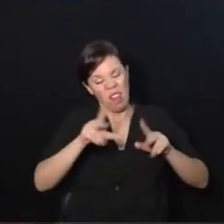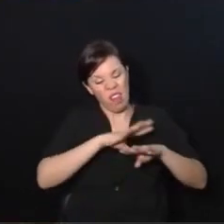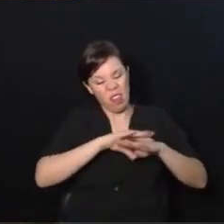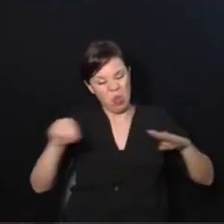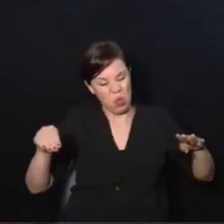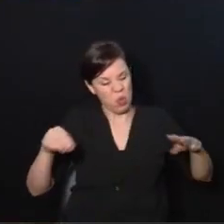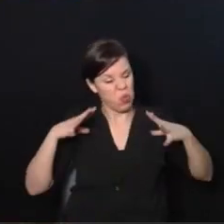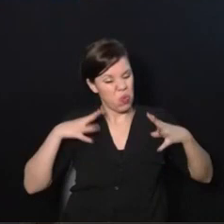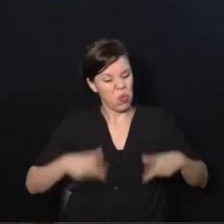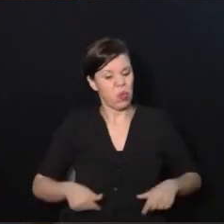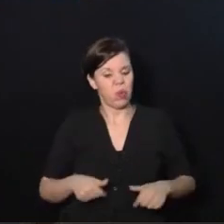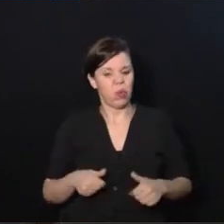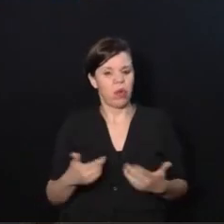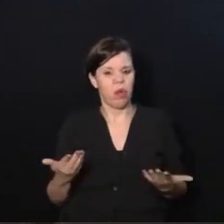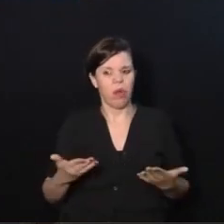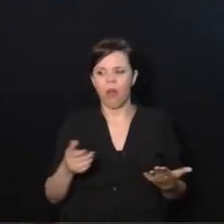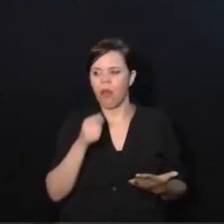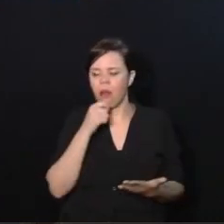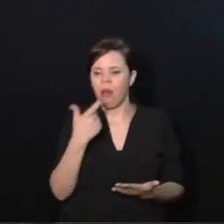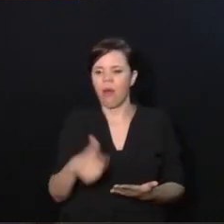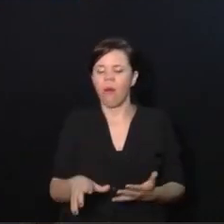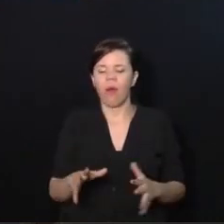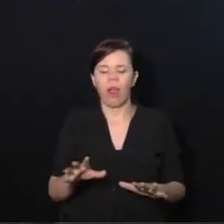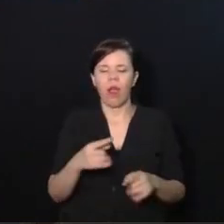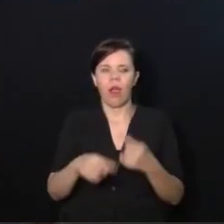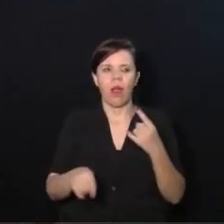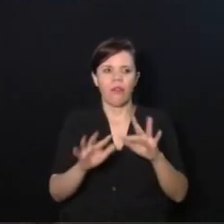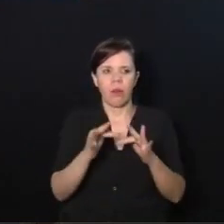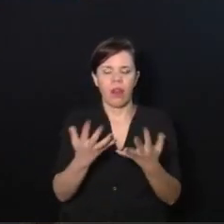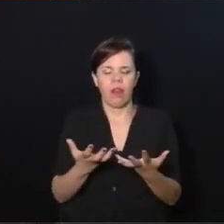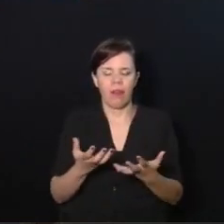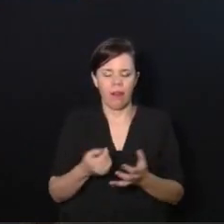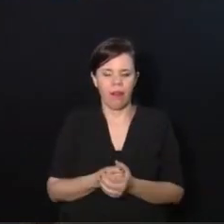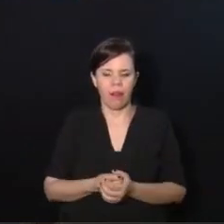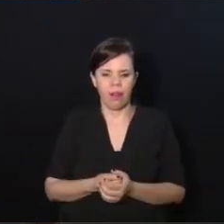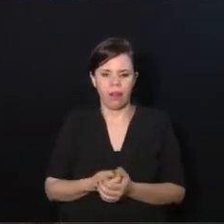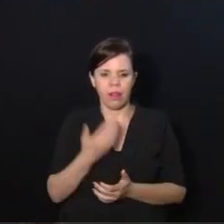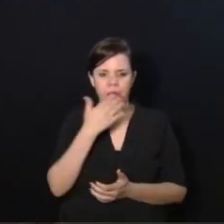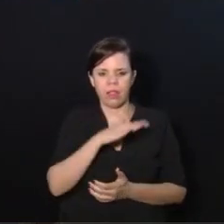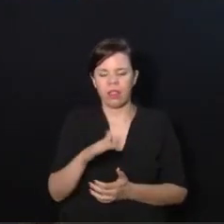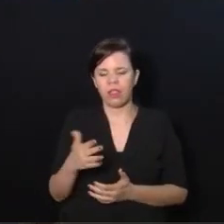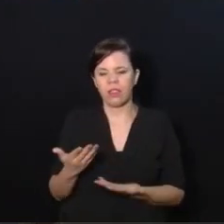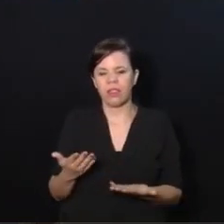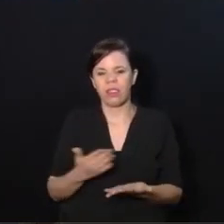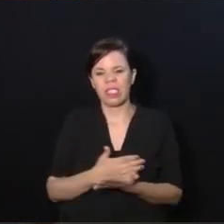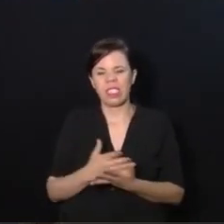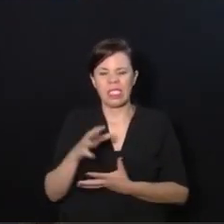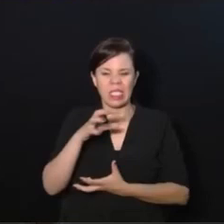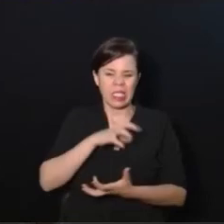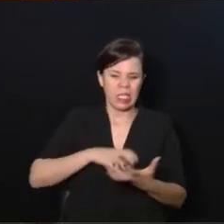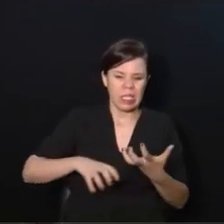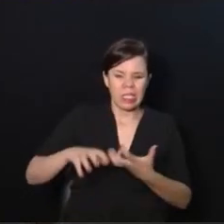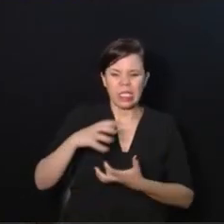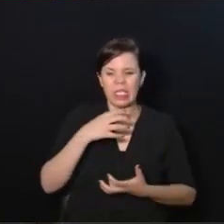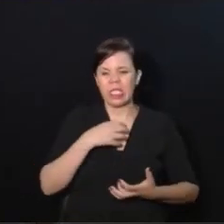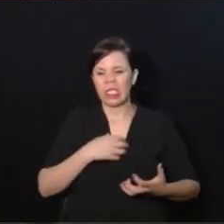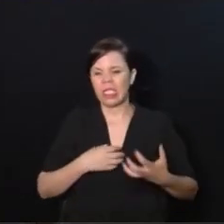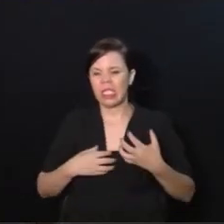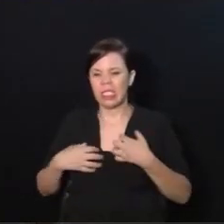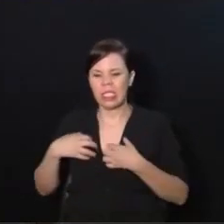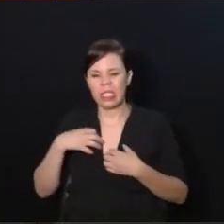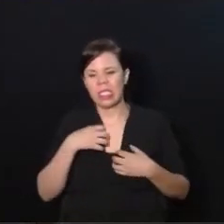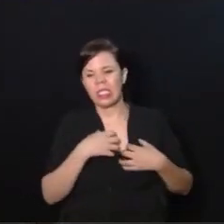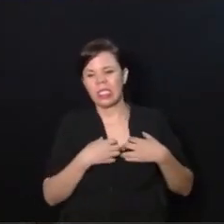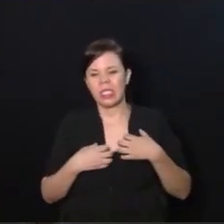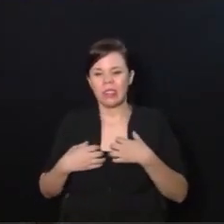Então o que ela é atualmente não é o que a família deseja. e aí a criança começa a entrar nesse conflito emocional e ela